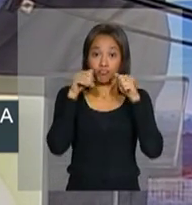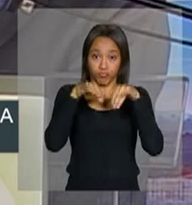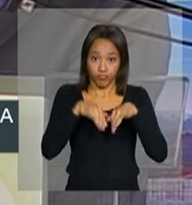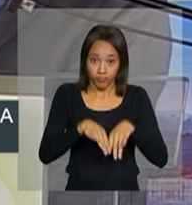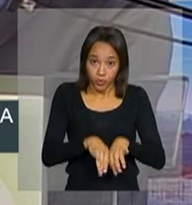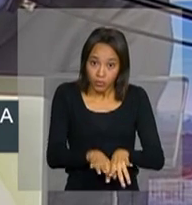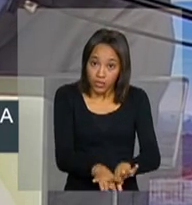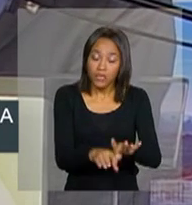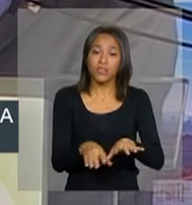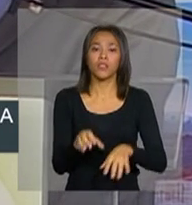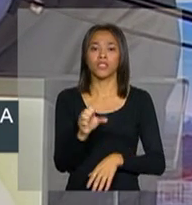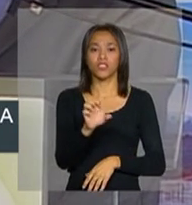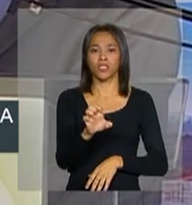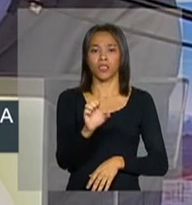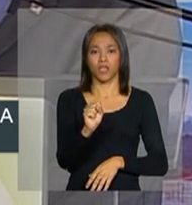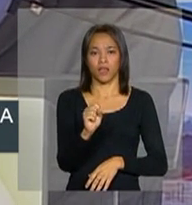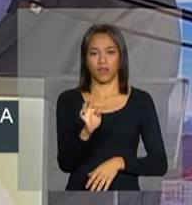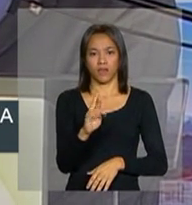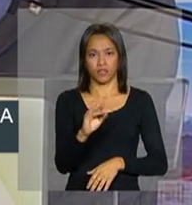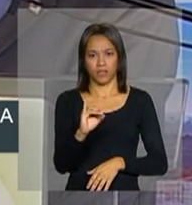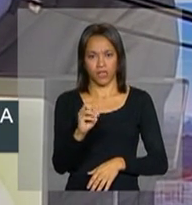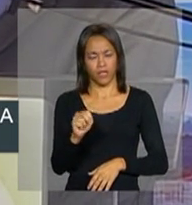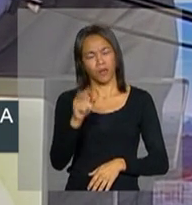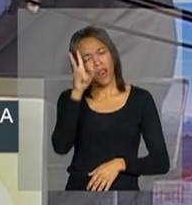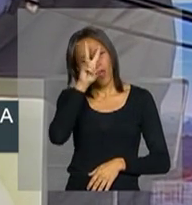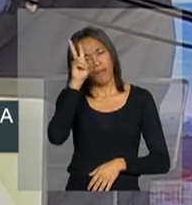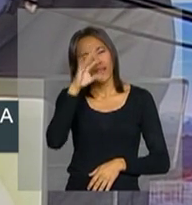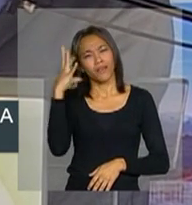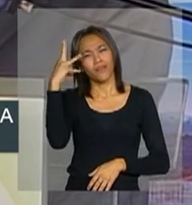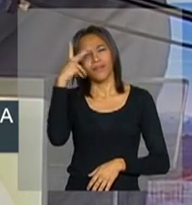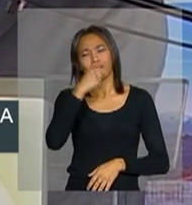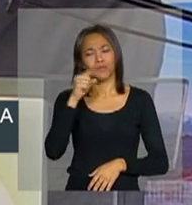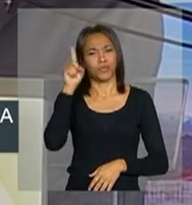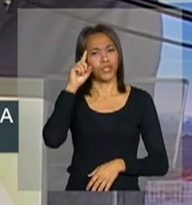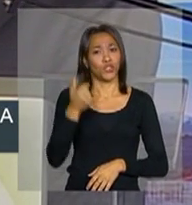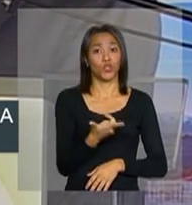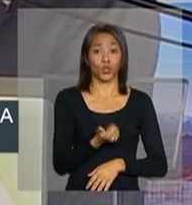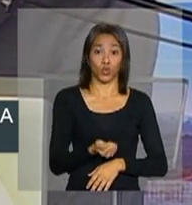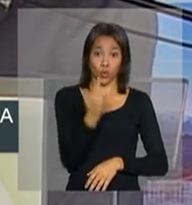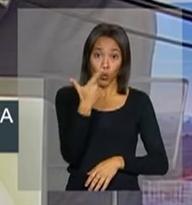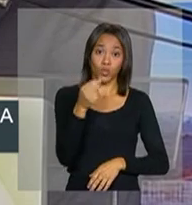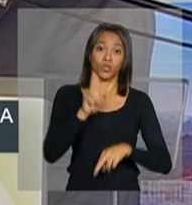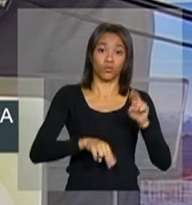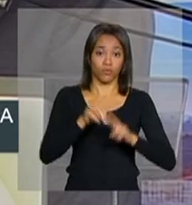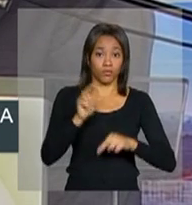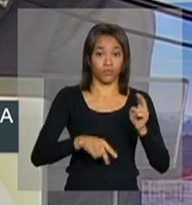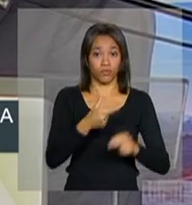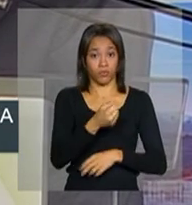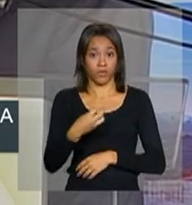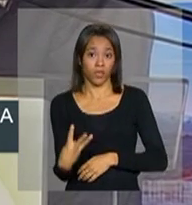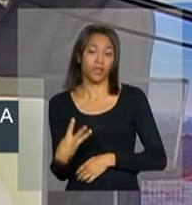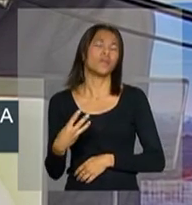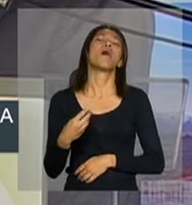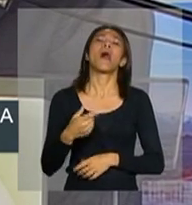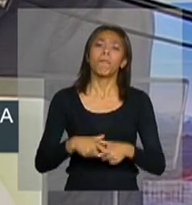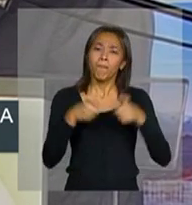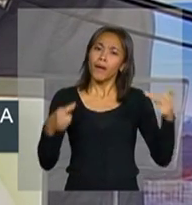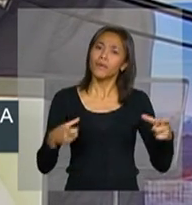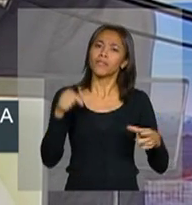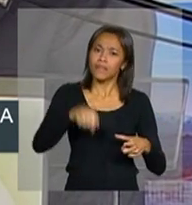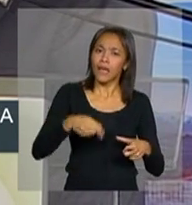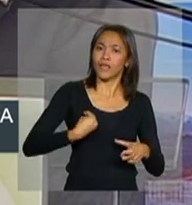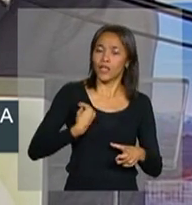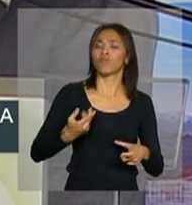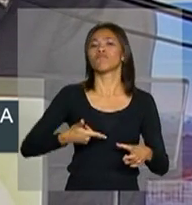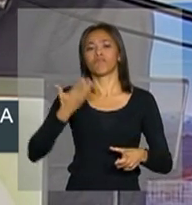Estreito, lembrar aquele belíssimo dia 12 de julho de 2010. Muitos dos que estão aqui estavam presentes,